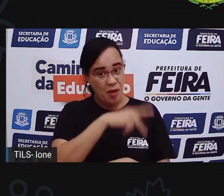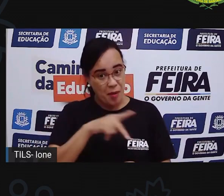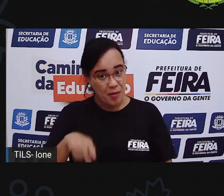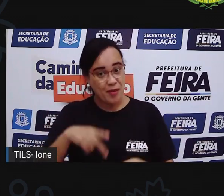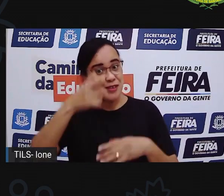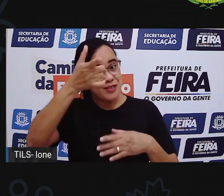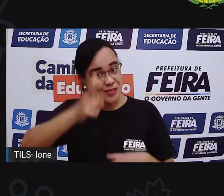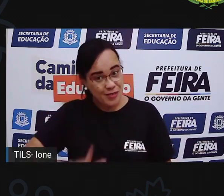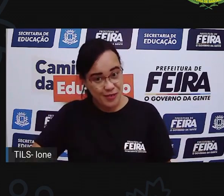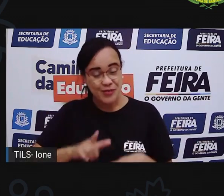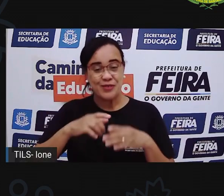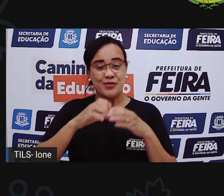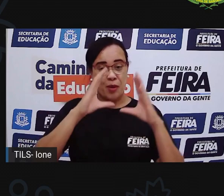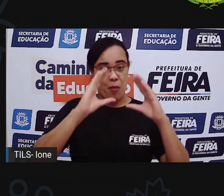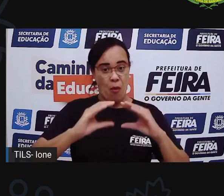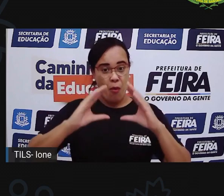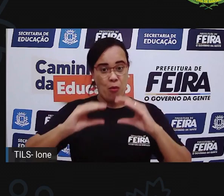hein?